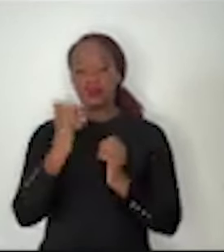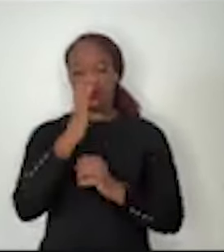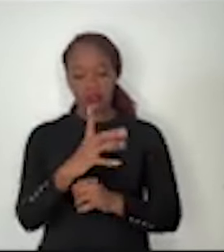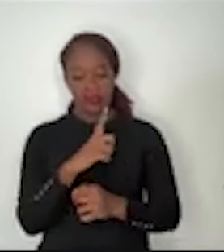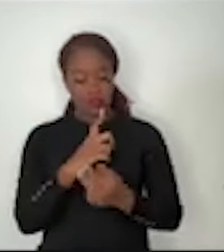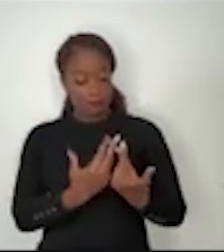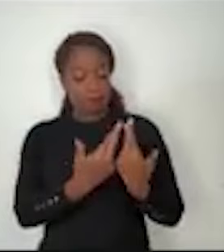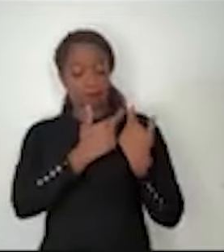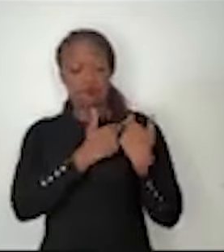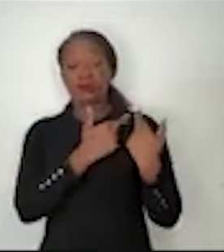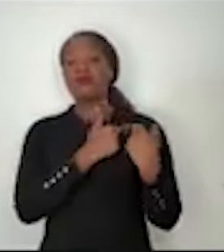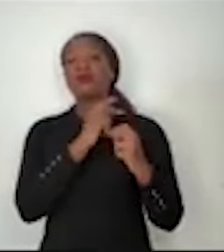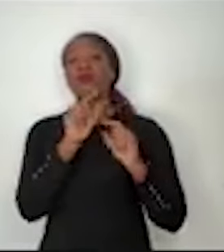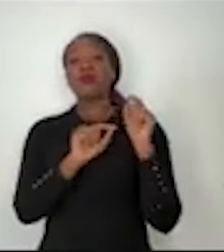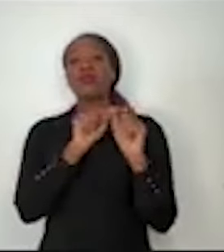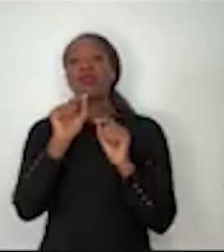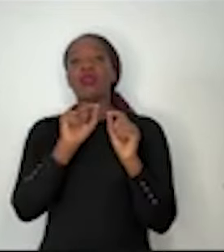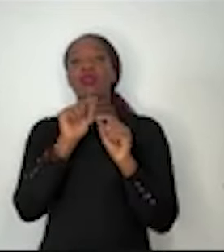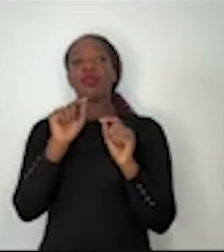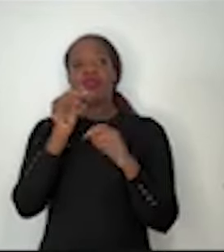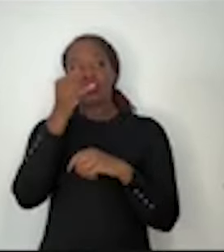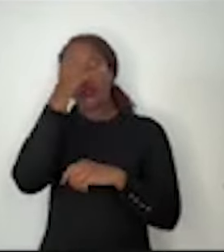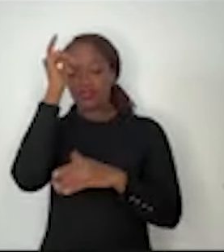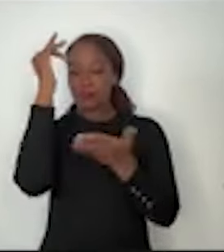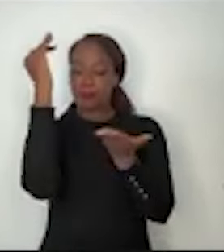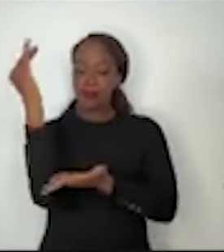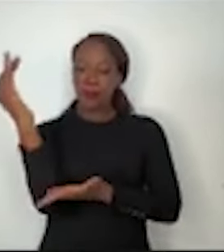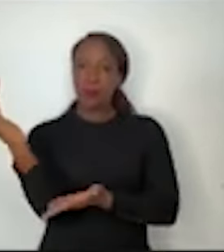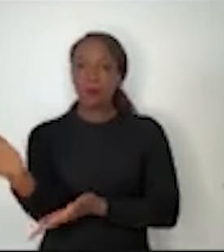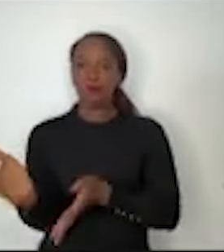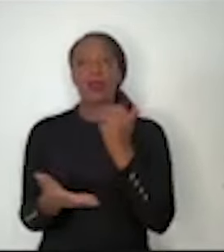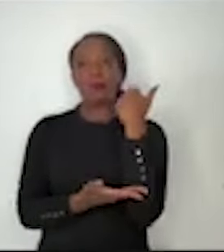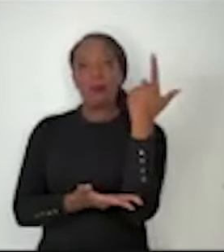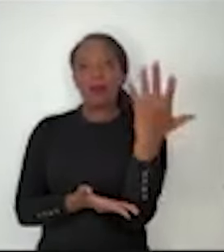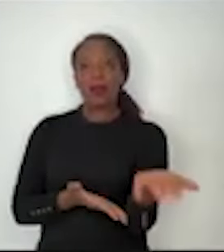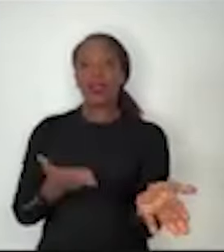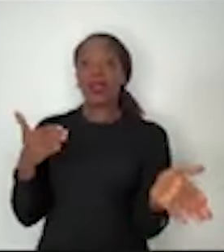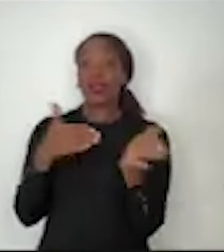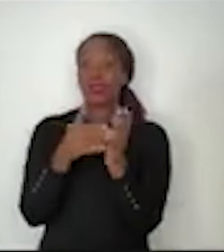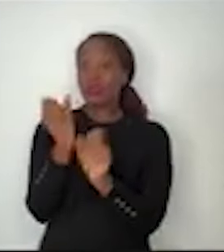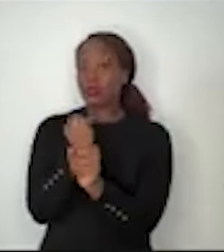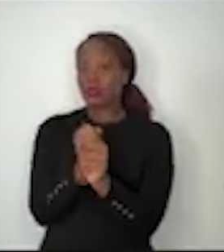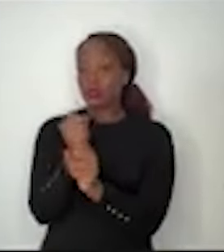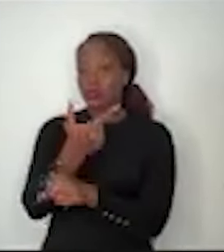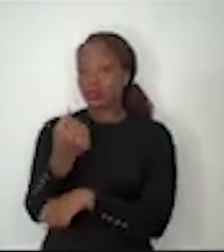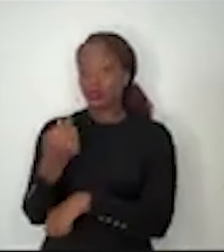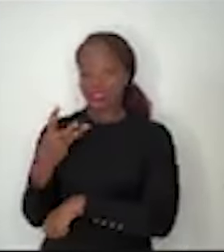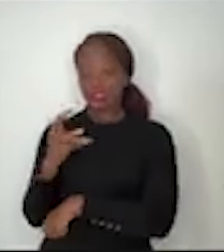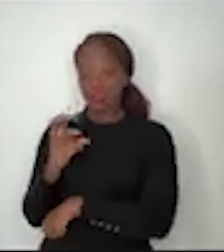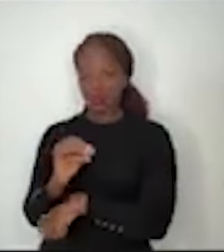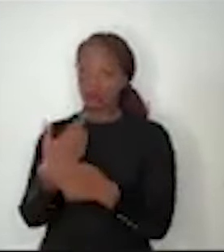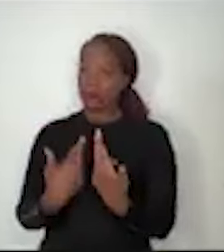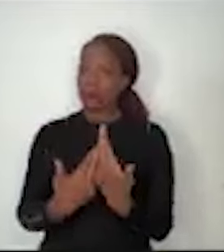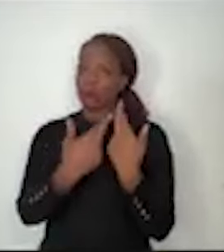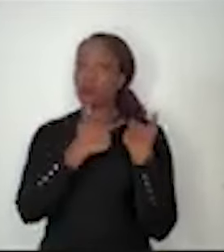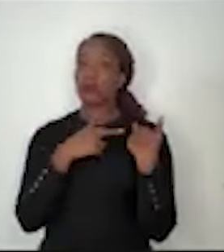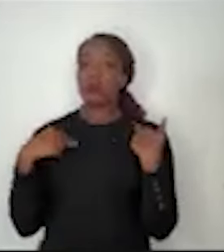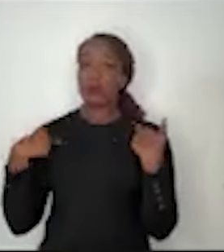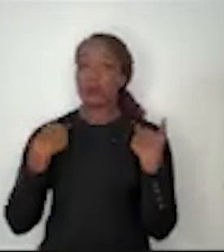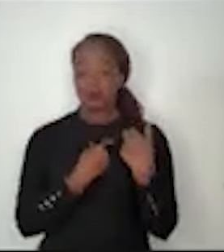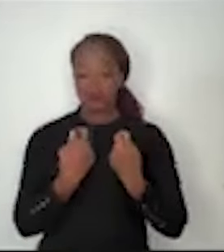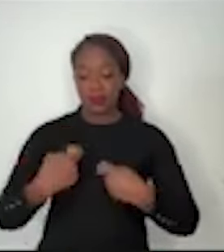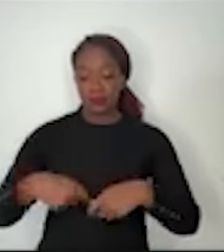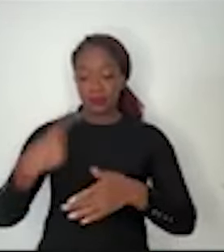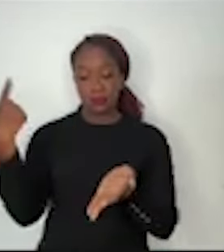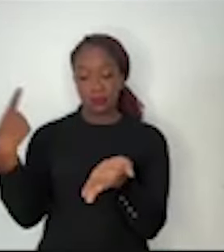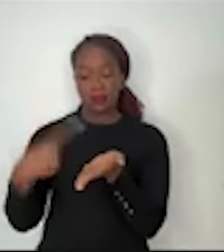desmatamento líquido zero até 2030, e esse é um compromisso que nós precisamos cumprir e pararmos de